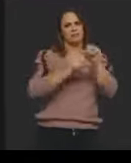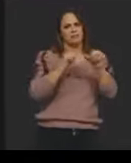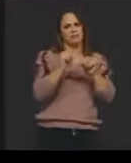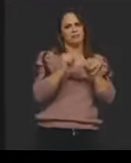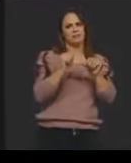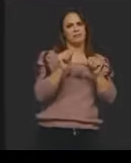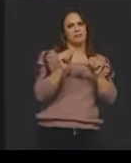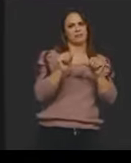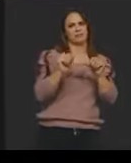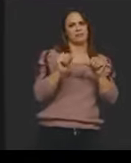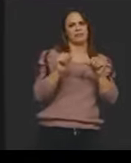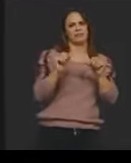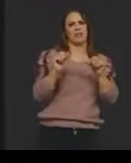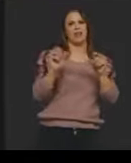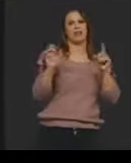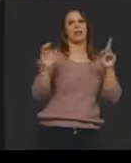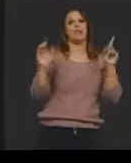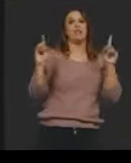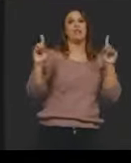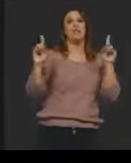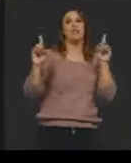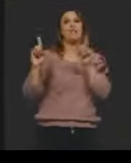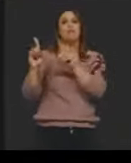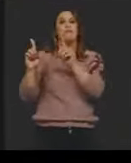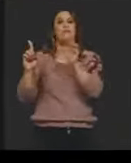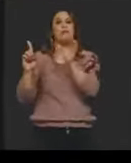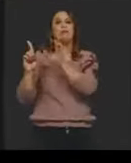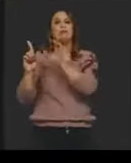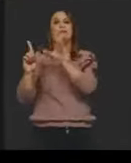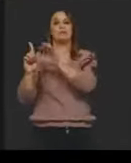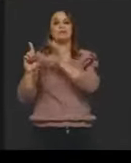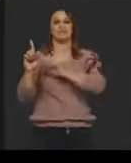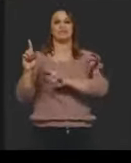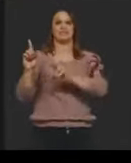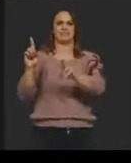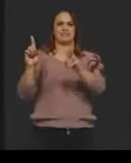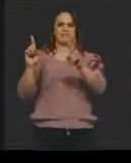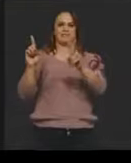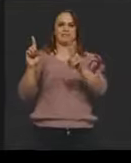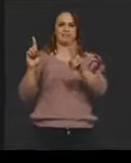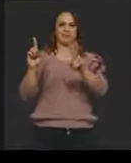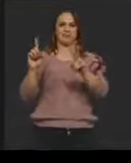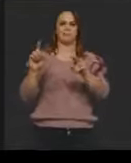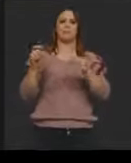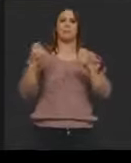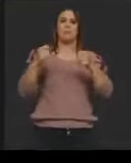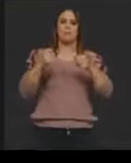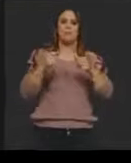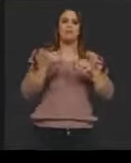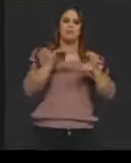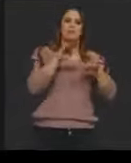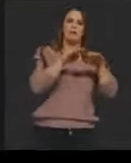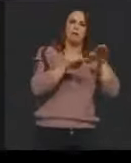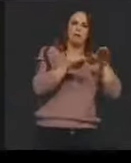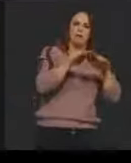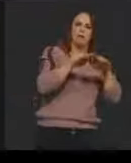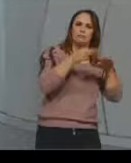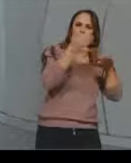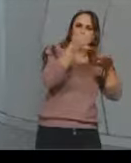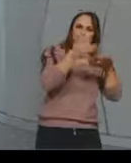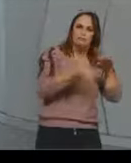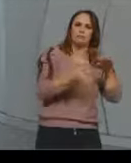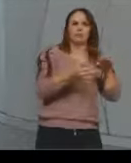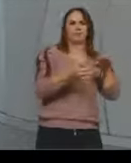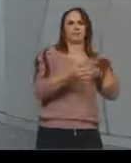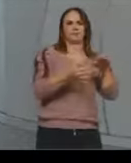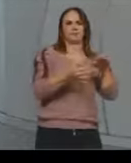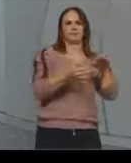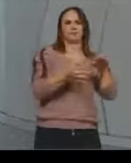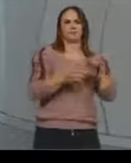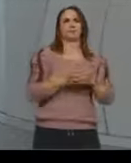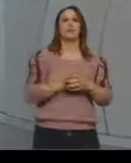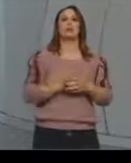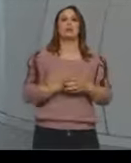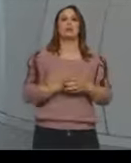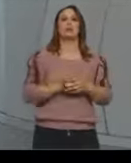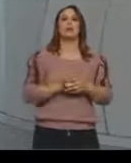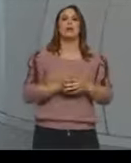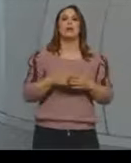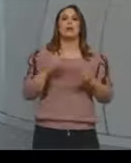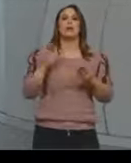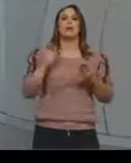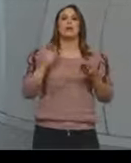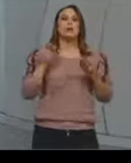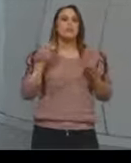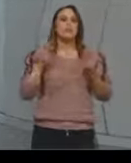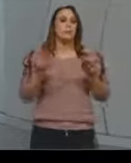estabelecida de forma que favoreça a corrida mas não demais para não permitir que ela aconteça muito rápido. A